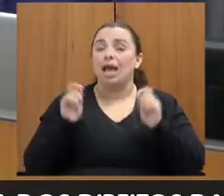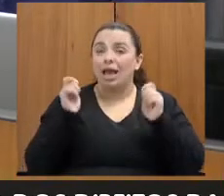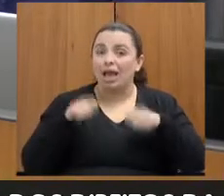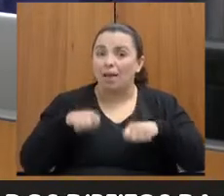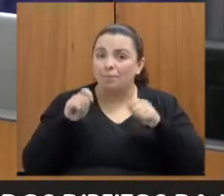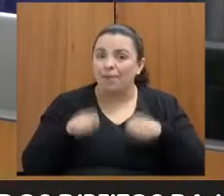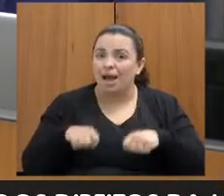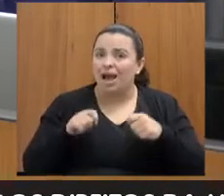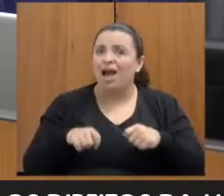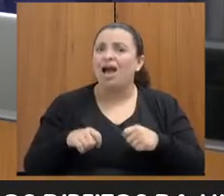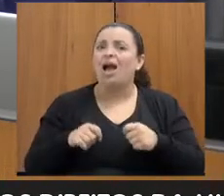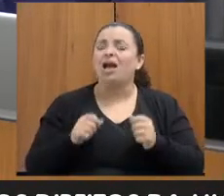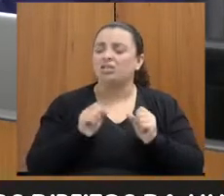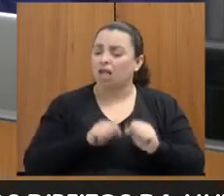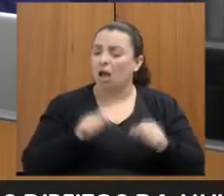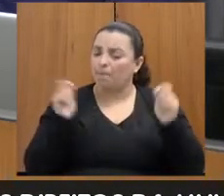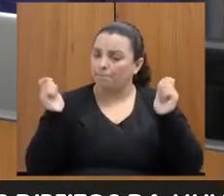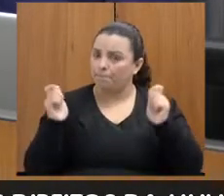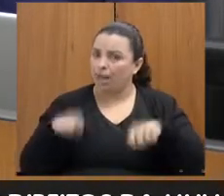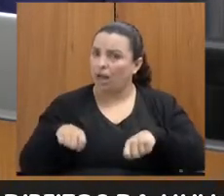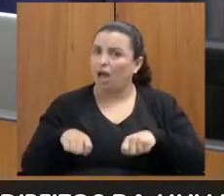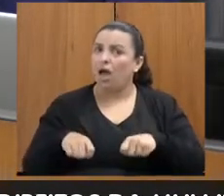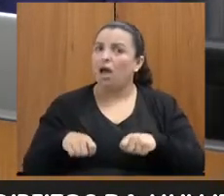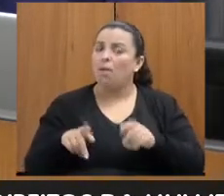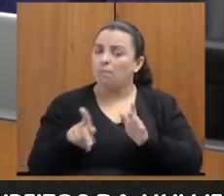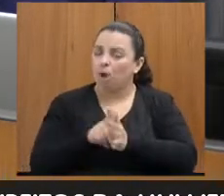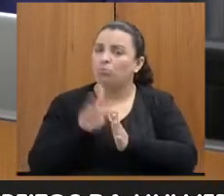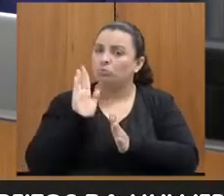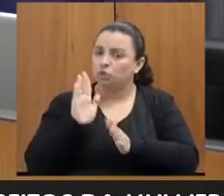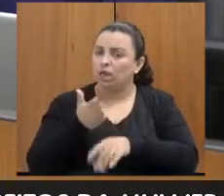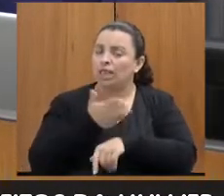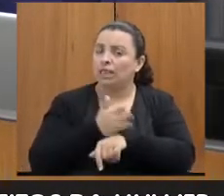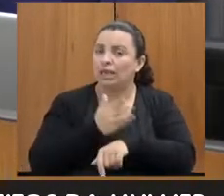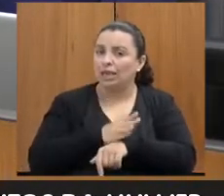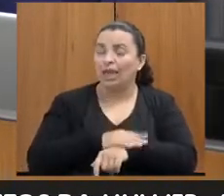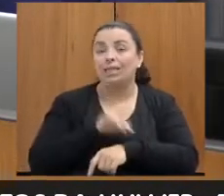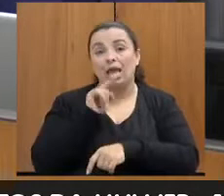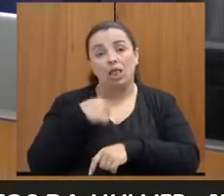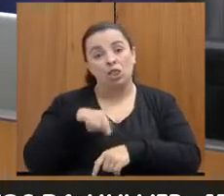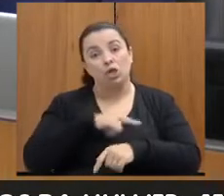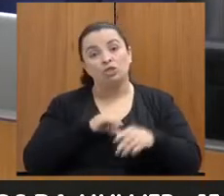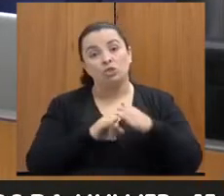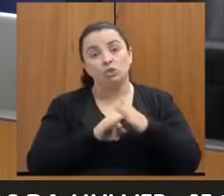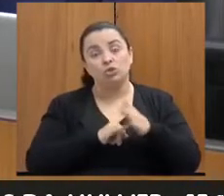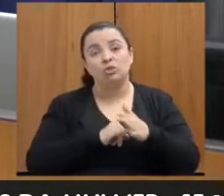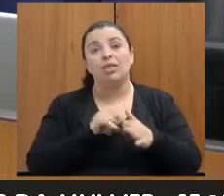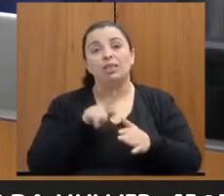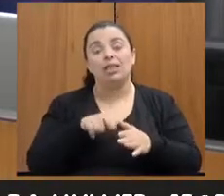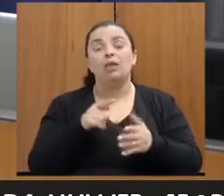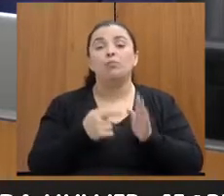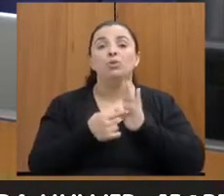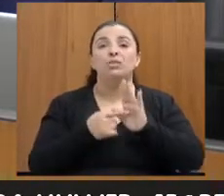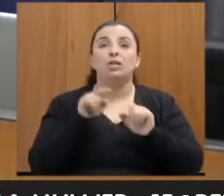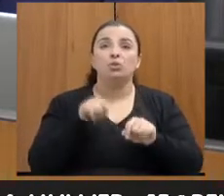capacitado com toda... E a nossa instituição, ela tem trazido isso com as capacitações que têm acontecido cada vez mais. Então,